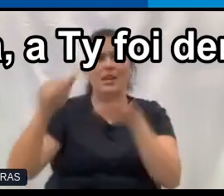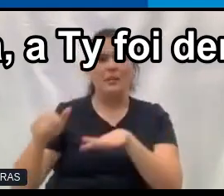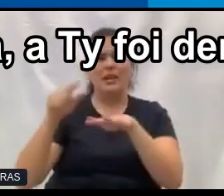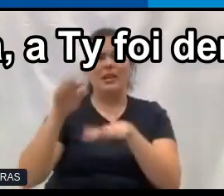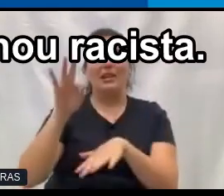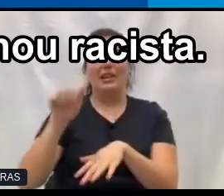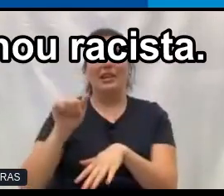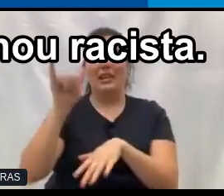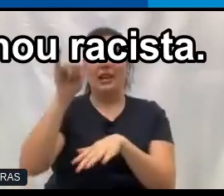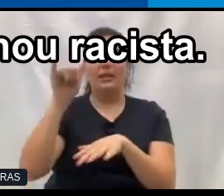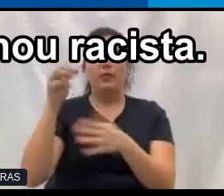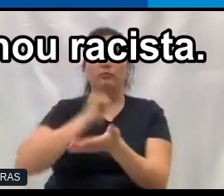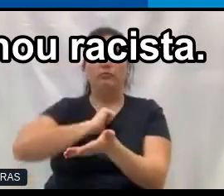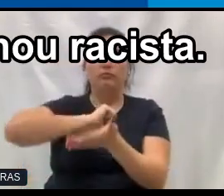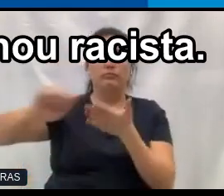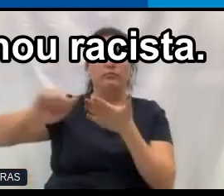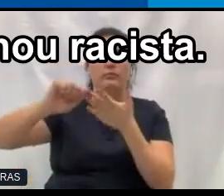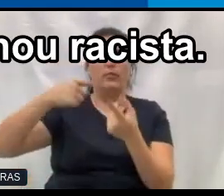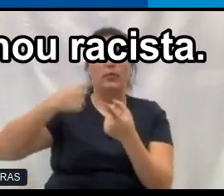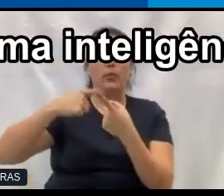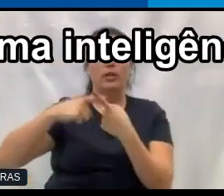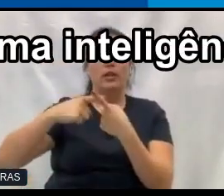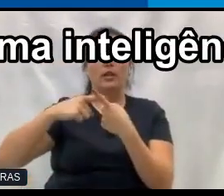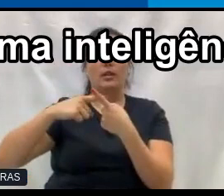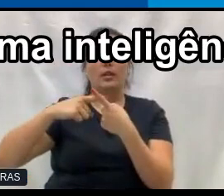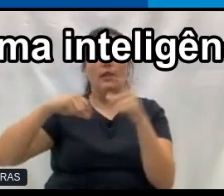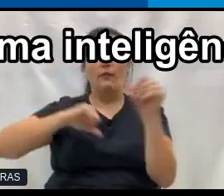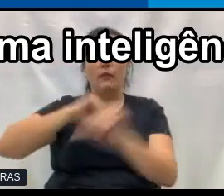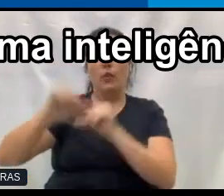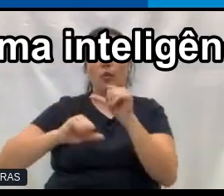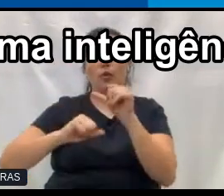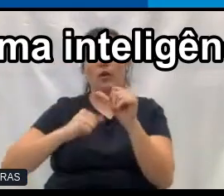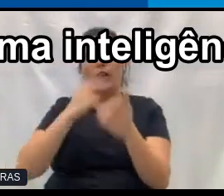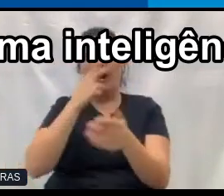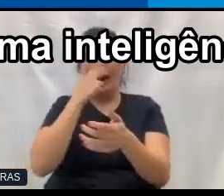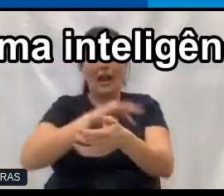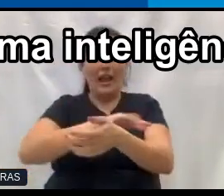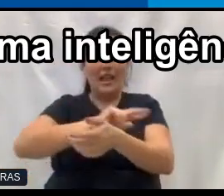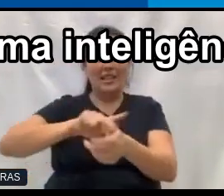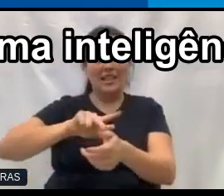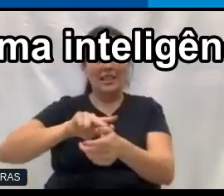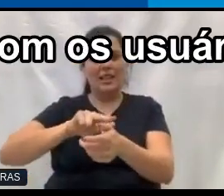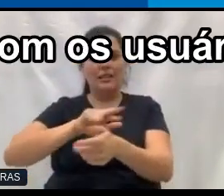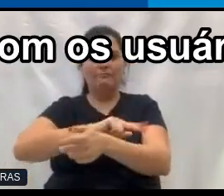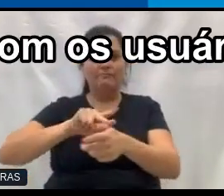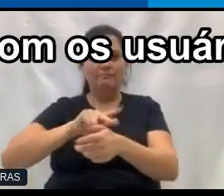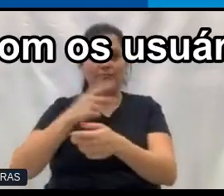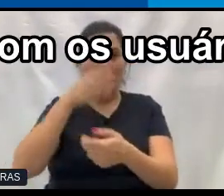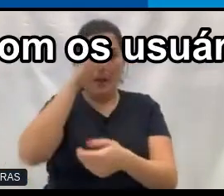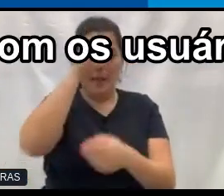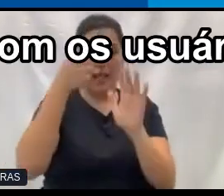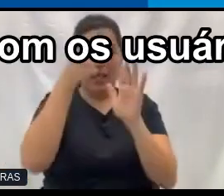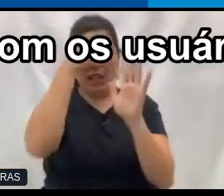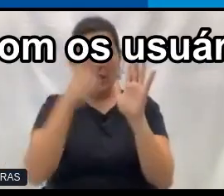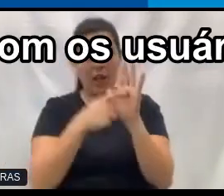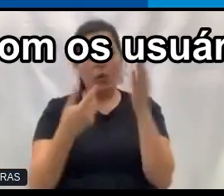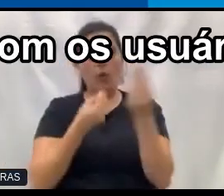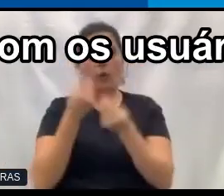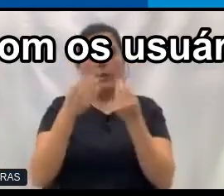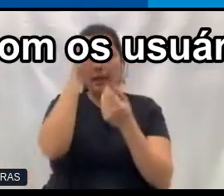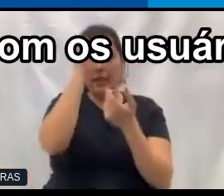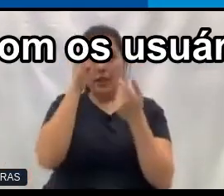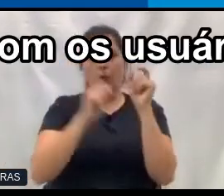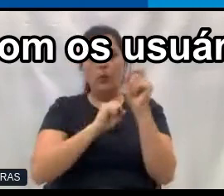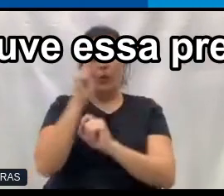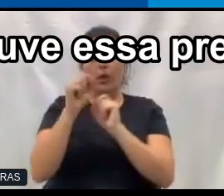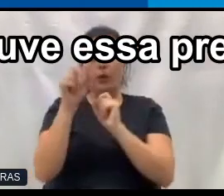derrubada, porque ela se tornou racista. Ela começou a aprender, é uma inteligência artificial, começou a aprender com